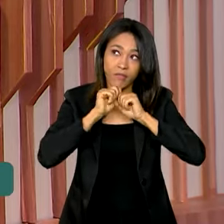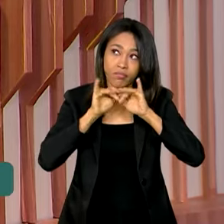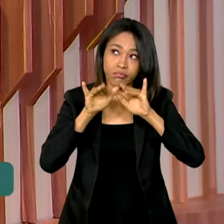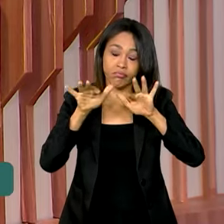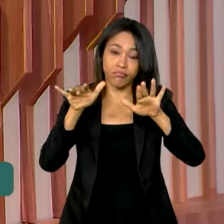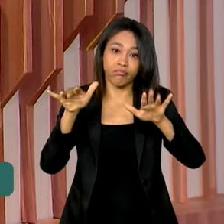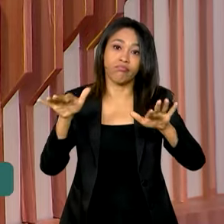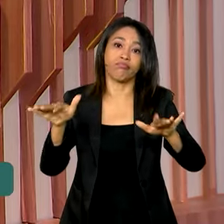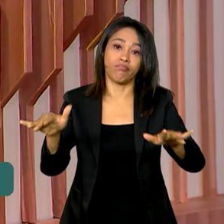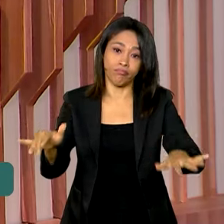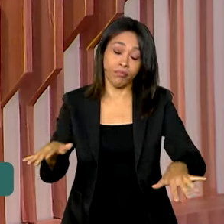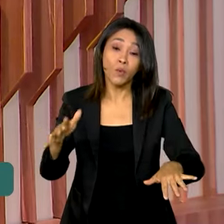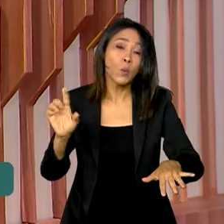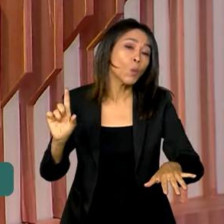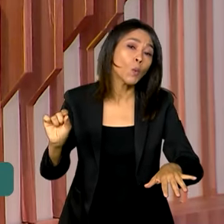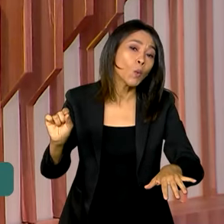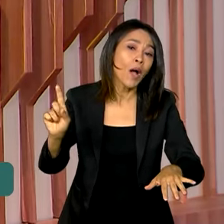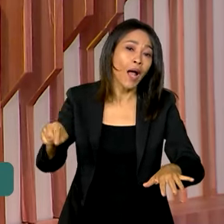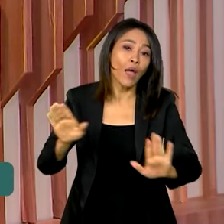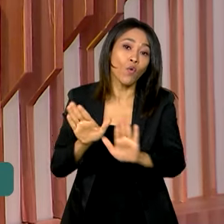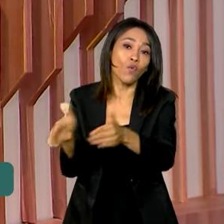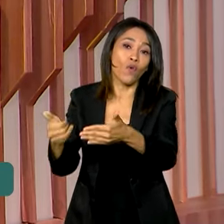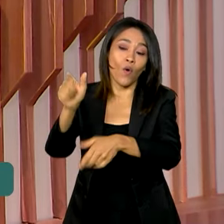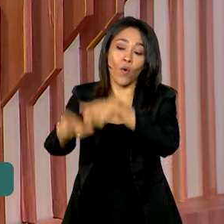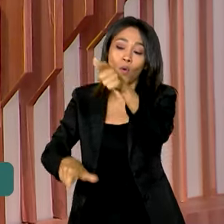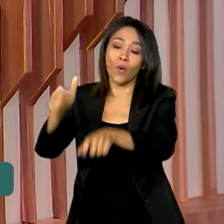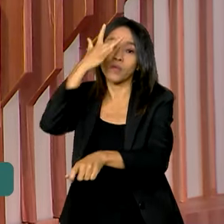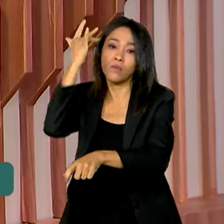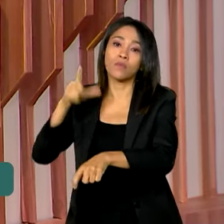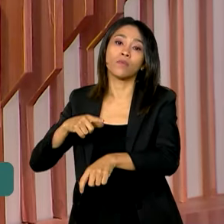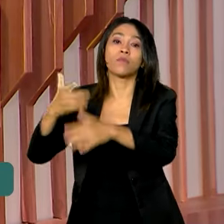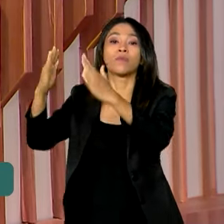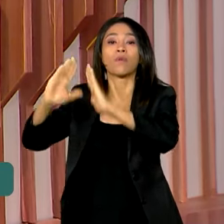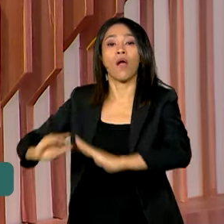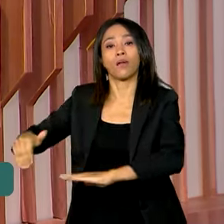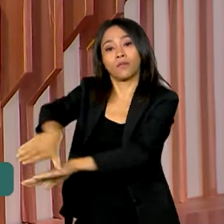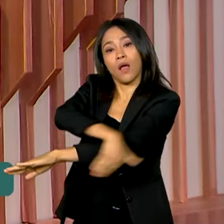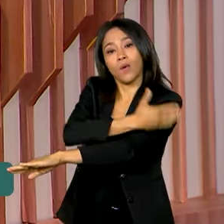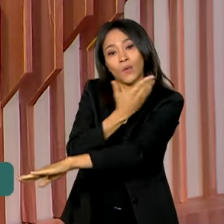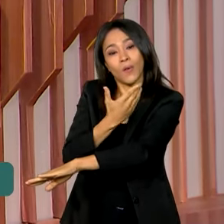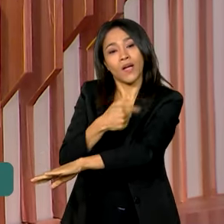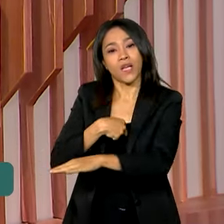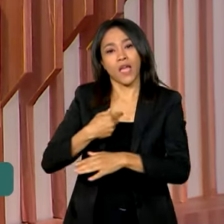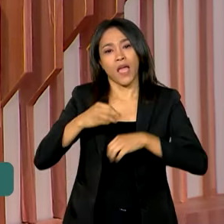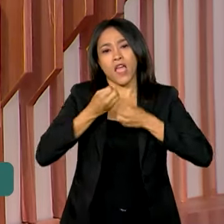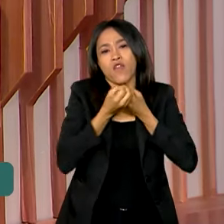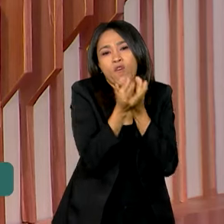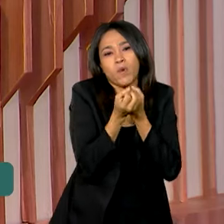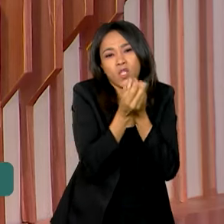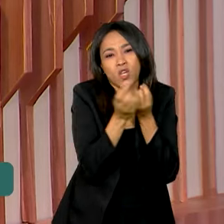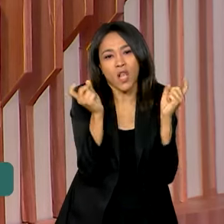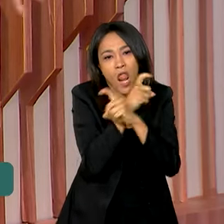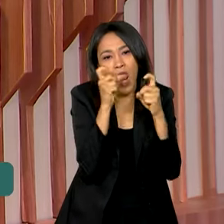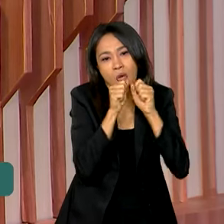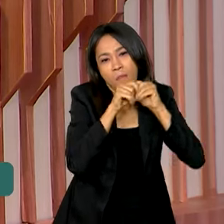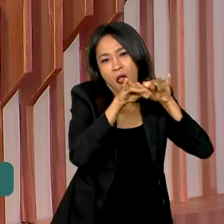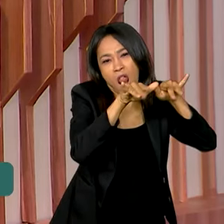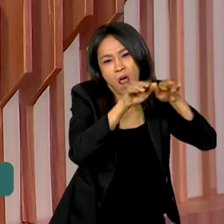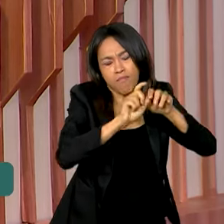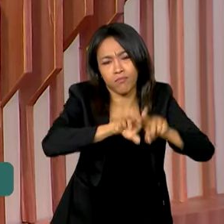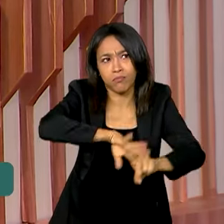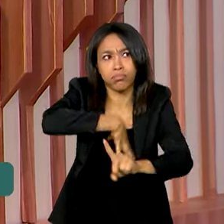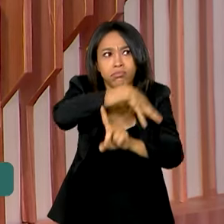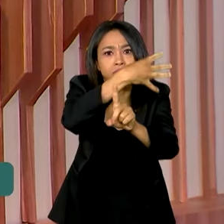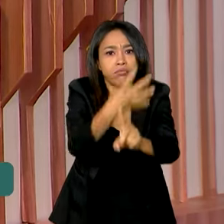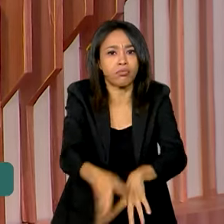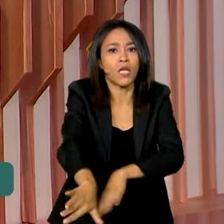por aí. Desta vez, o alvo é a população em situação de rua, que, segundo notícias falsas, triplicaram nas ruas do